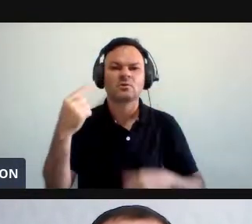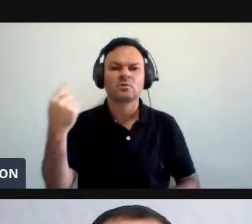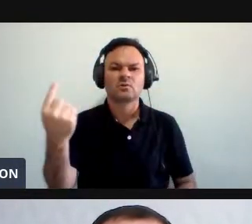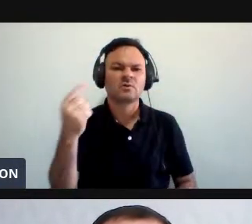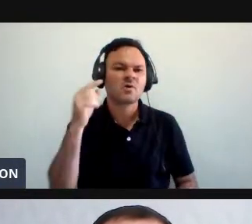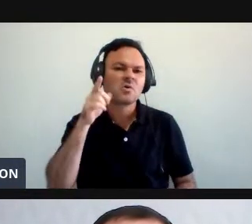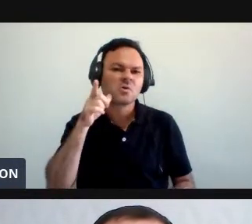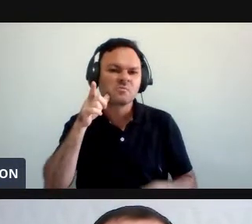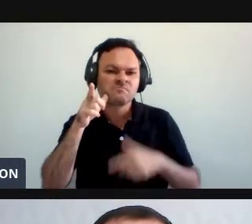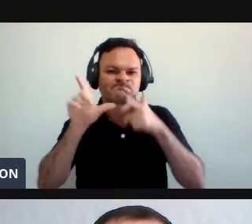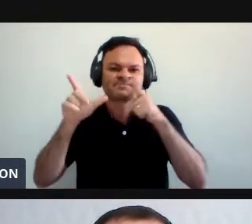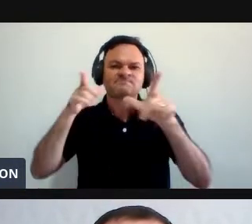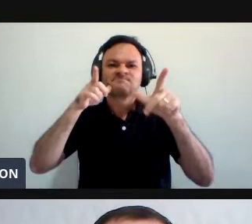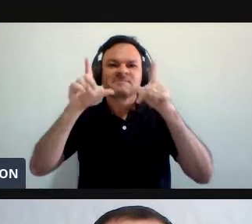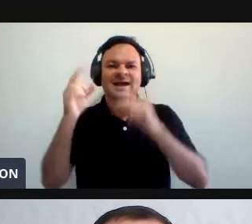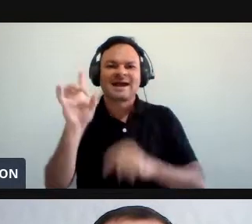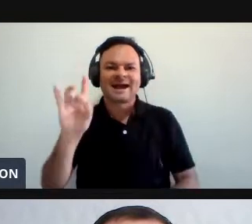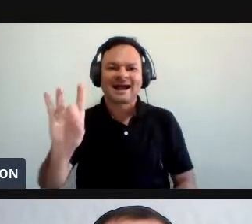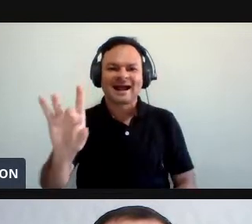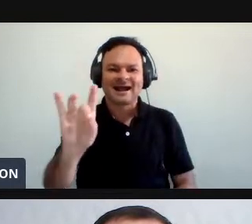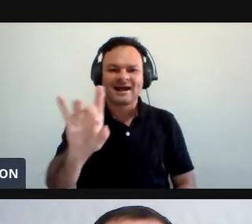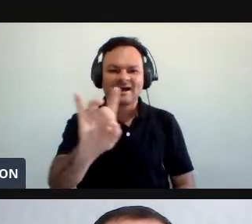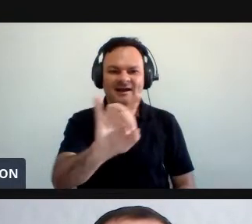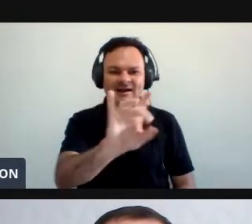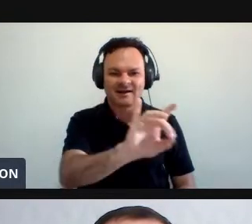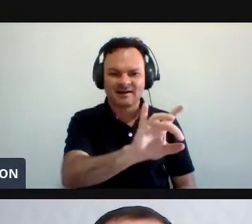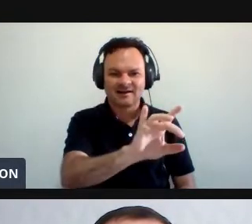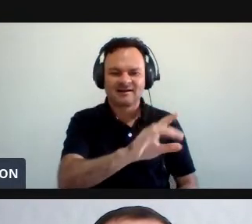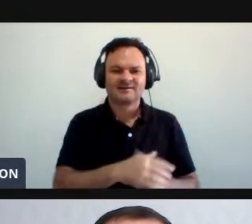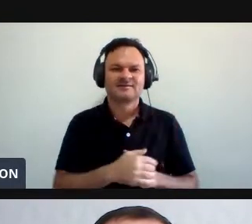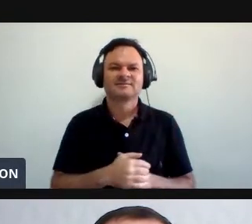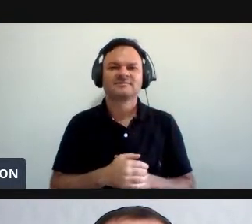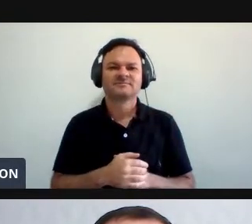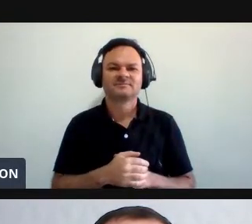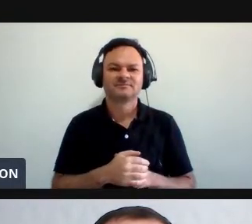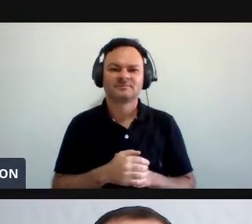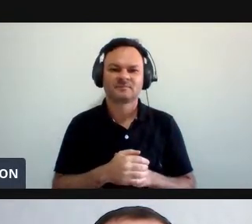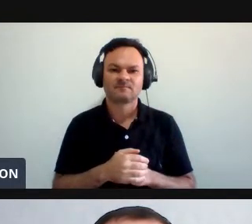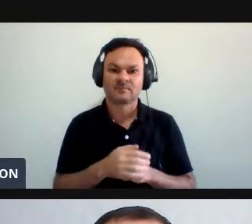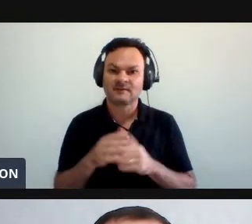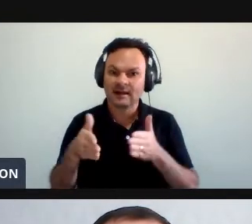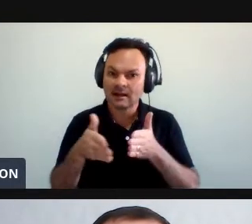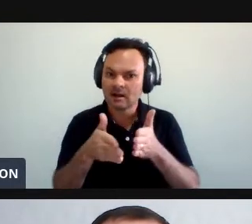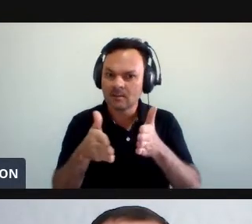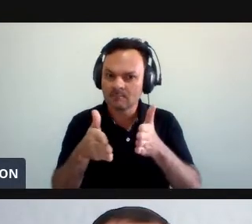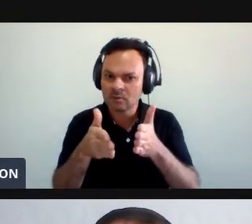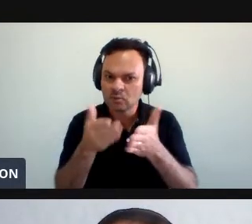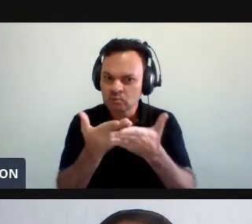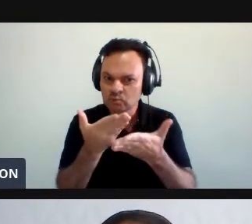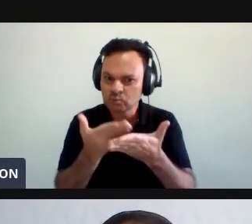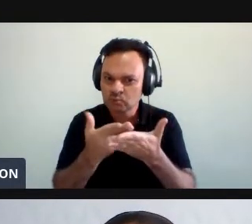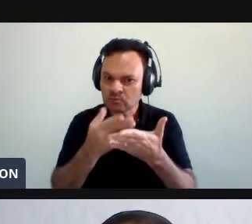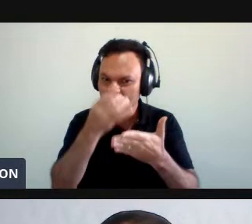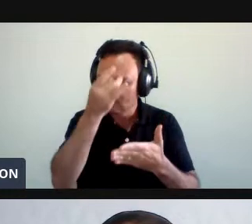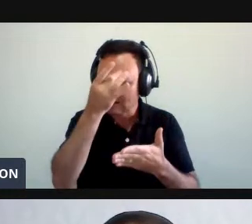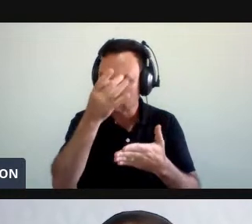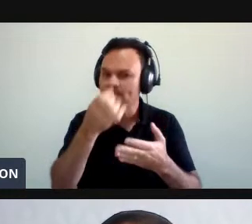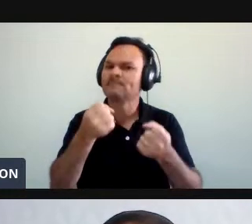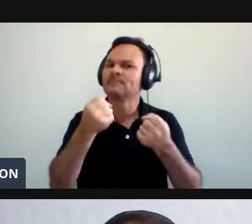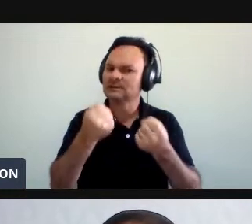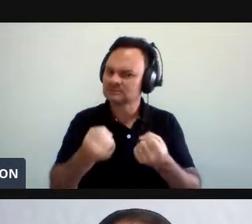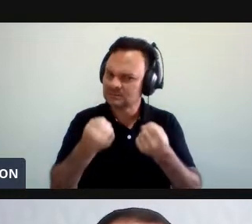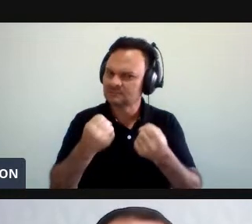sejam alcançadas por cada um de vocês Não será um caminho fácil Também virão as dificuldades